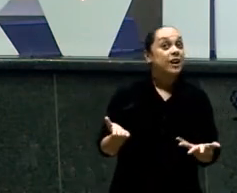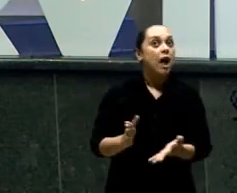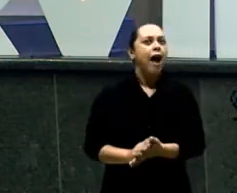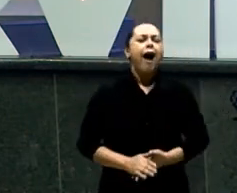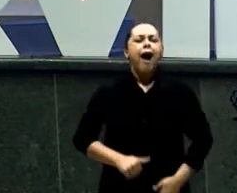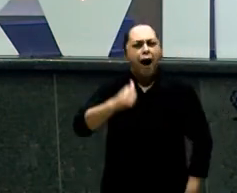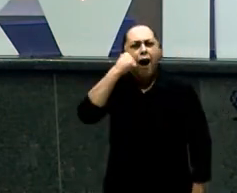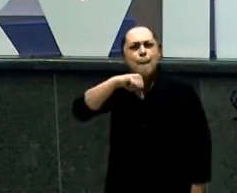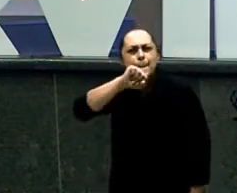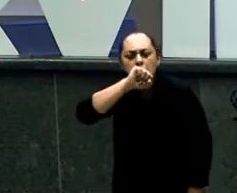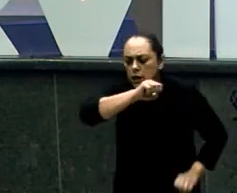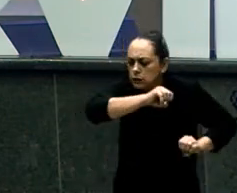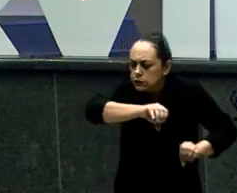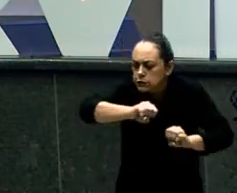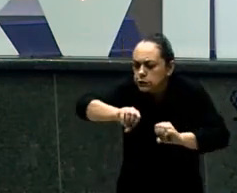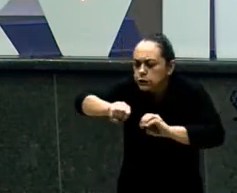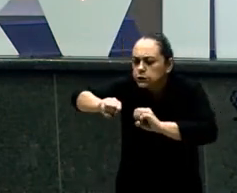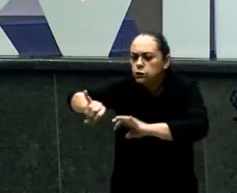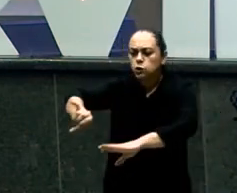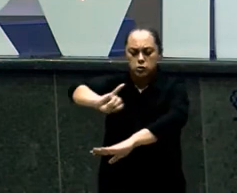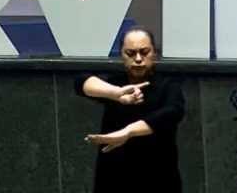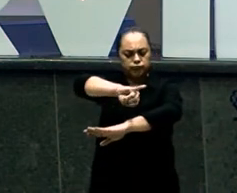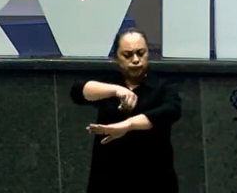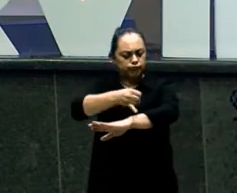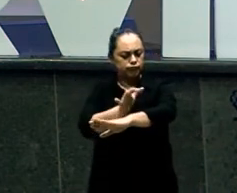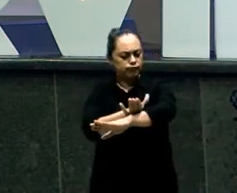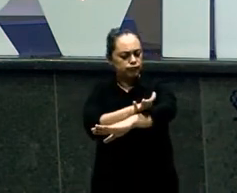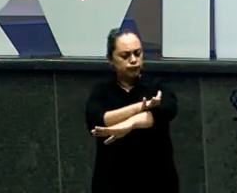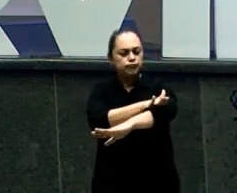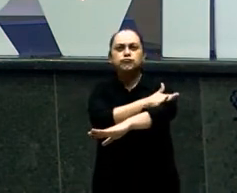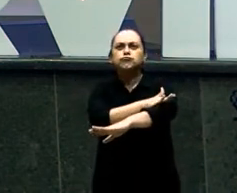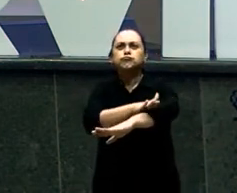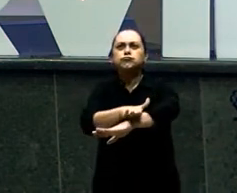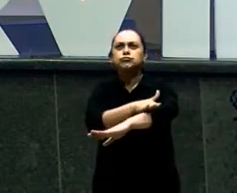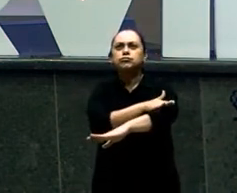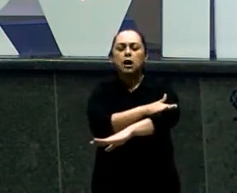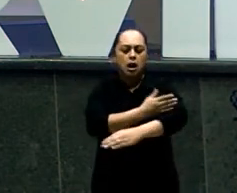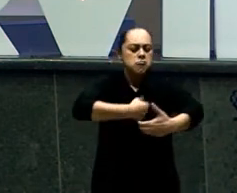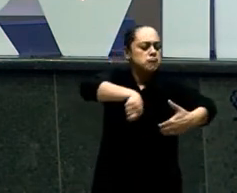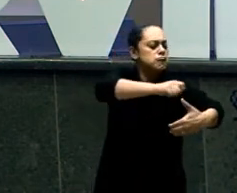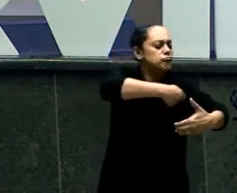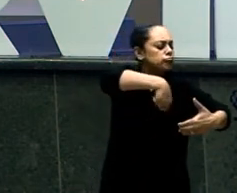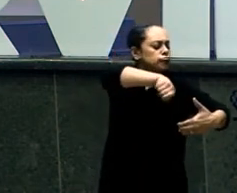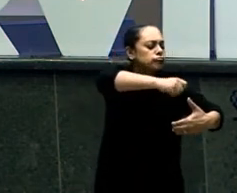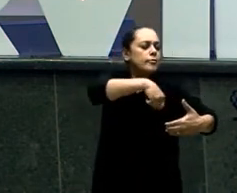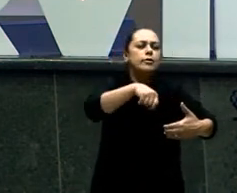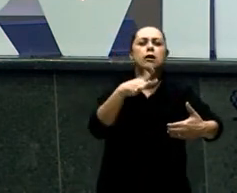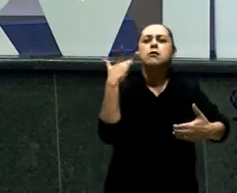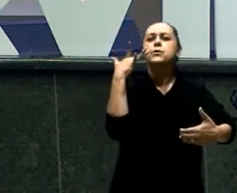sobre Cozinhar E o Jacó Vai virar Um grande Cozinheiro